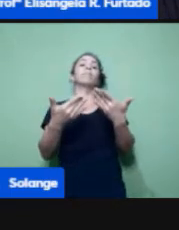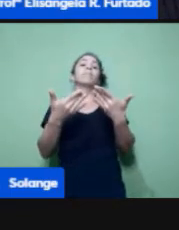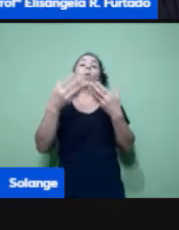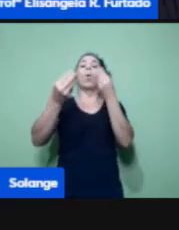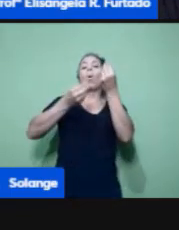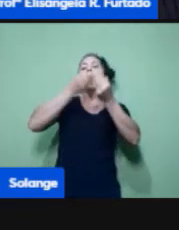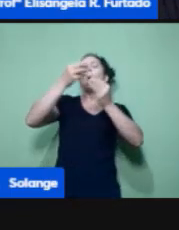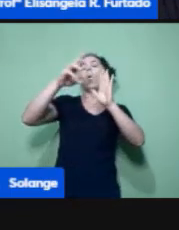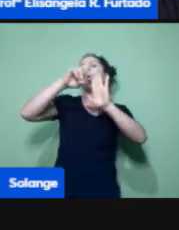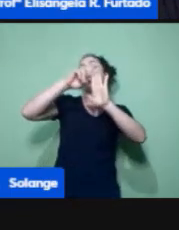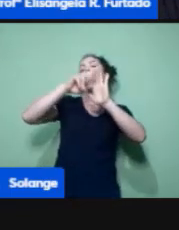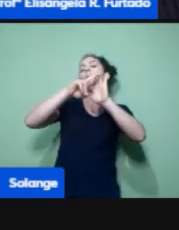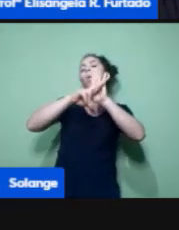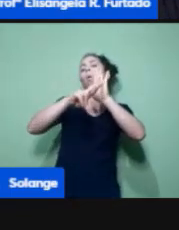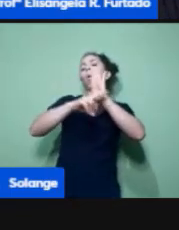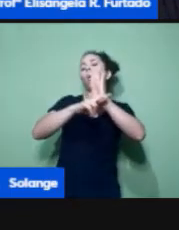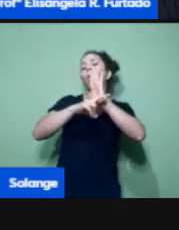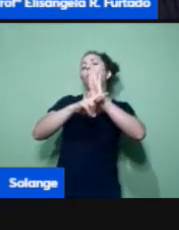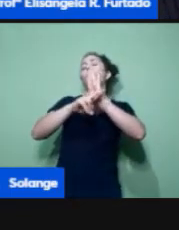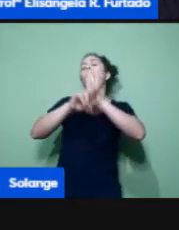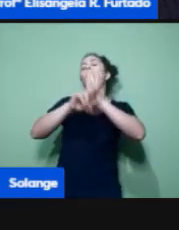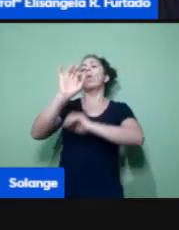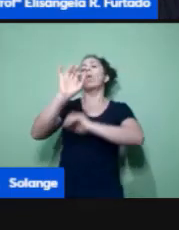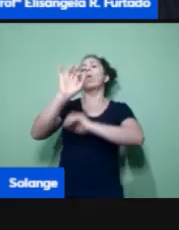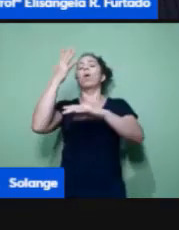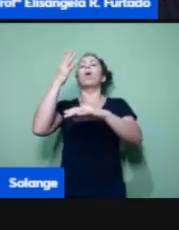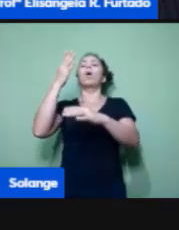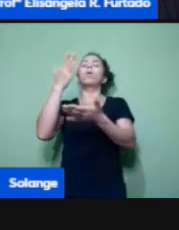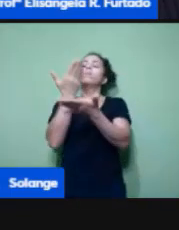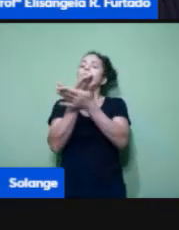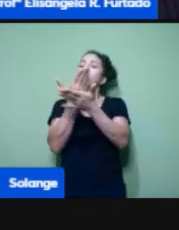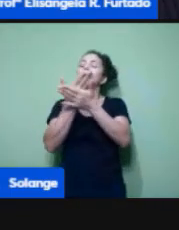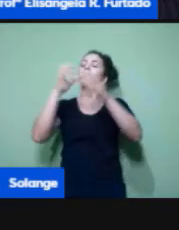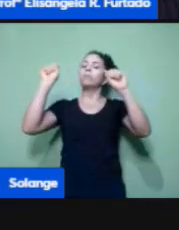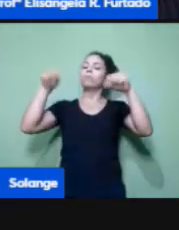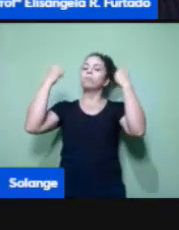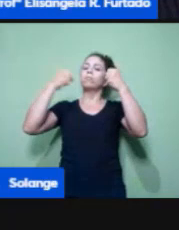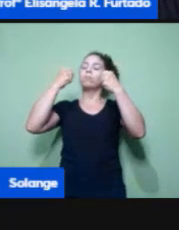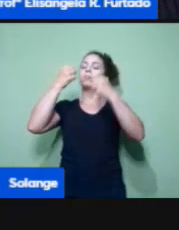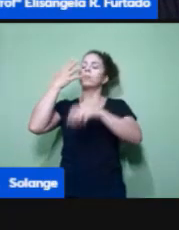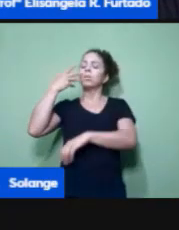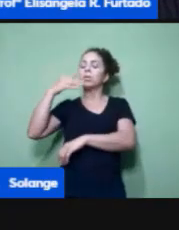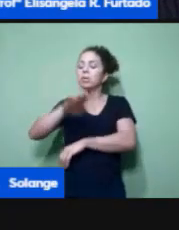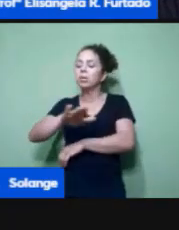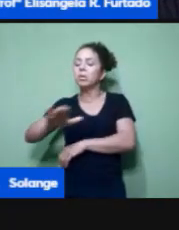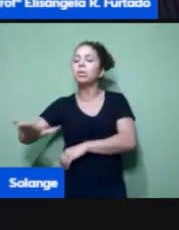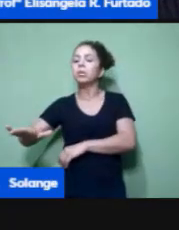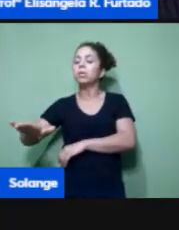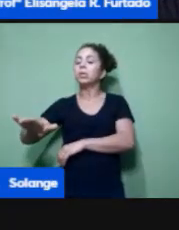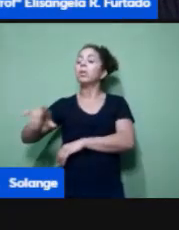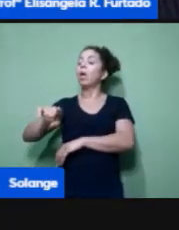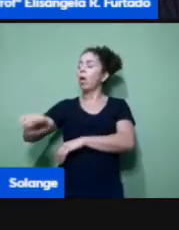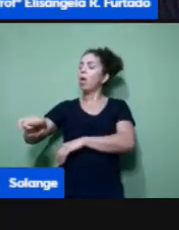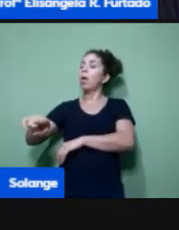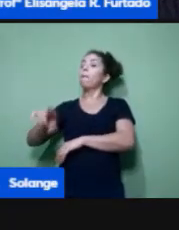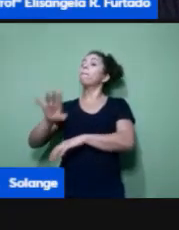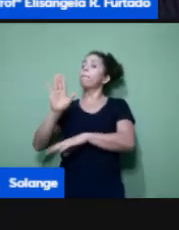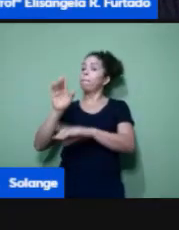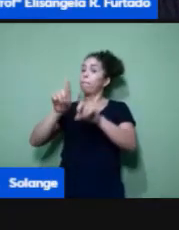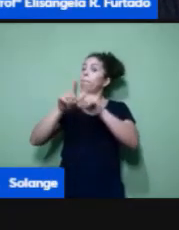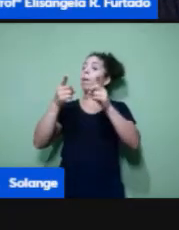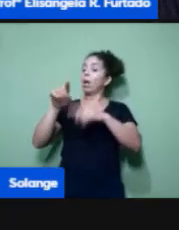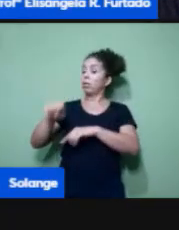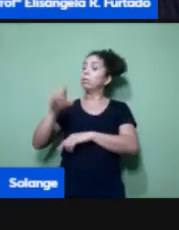acontecerão nas aulas de educação física. Ah, mas na educação infantil, eles são pequenos. Eles entendem também, os pequenininhos